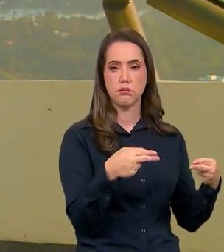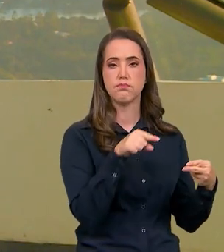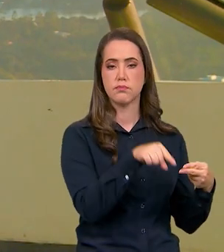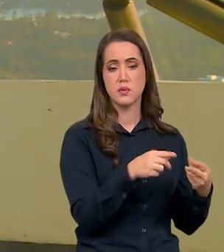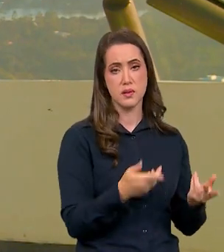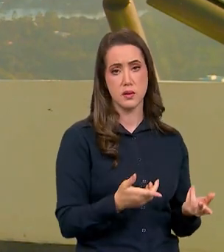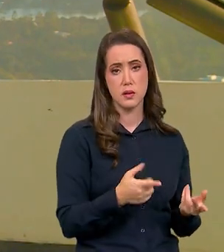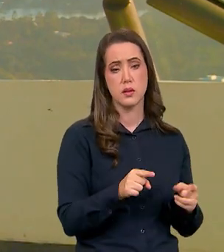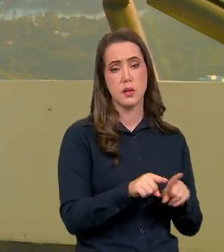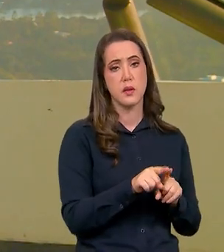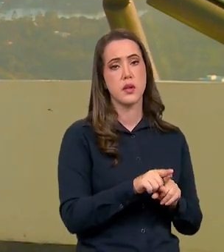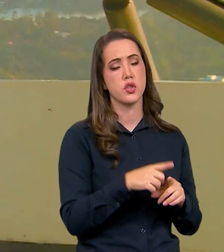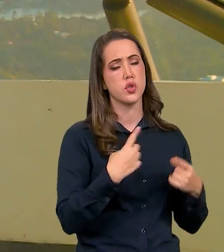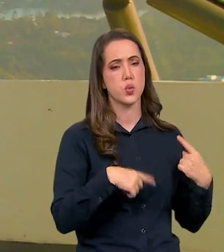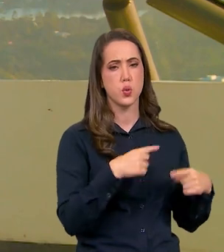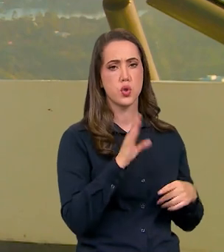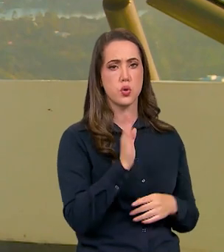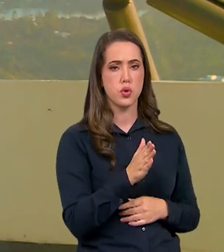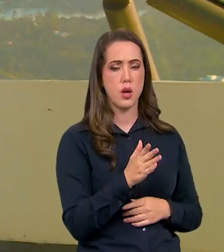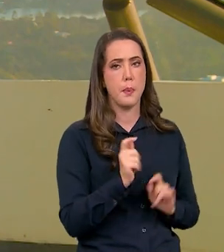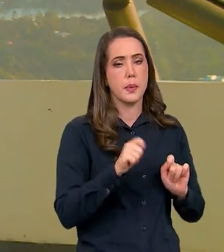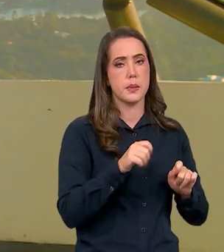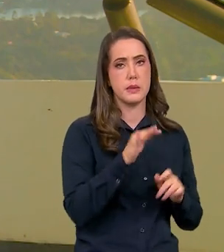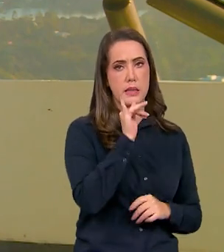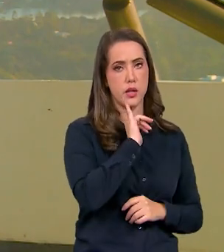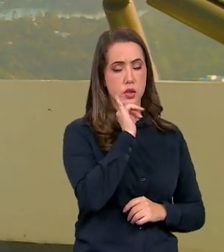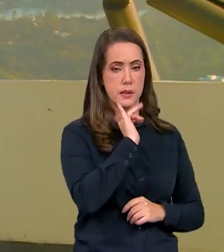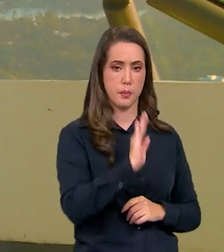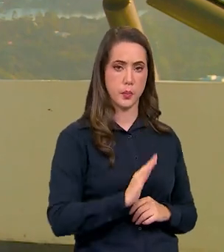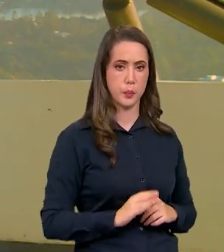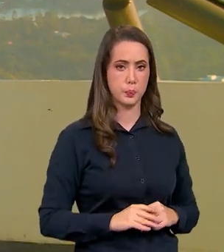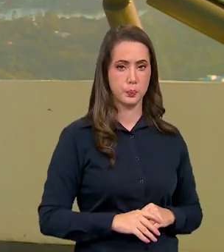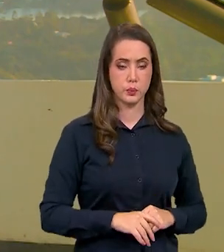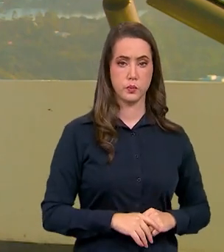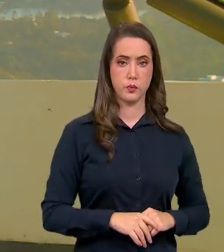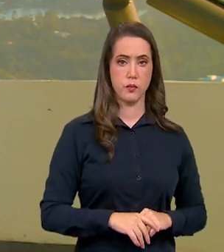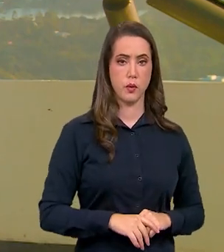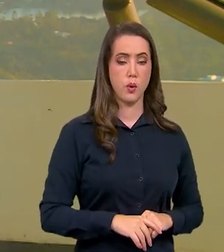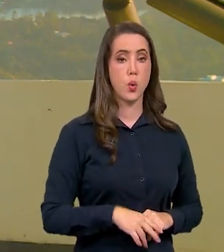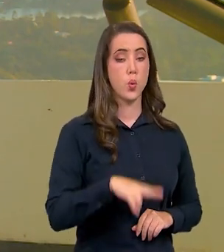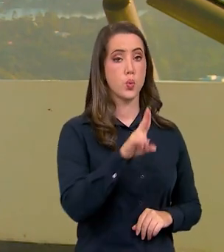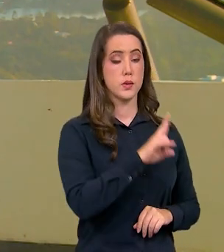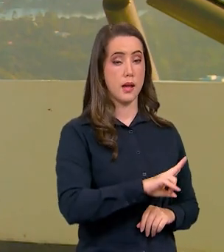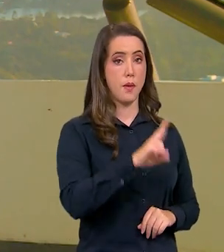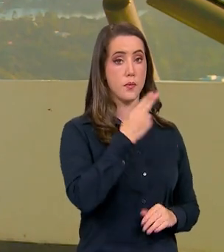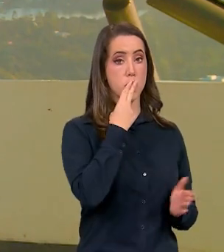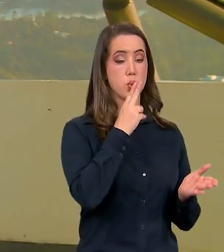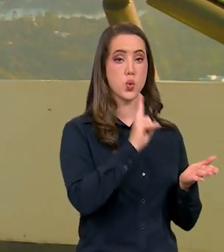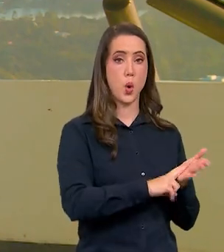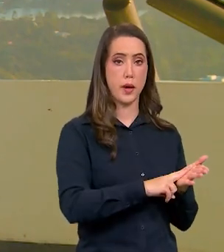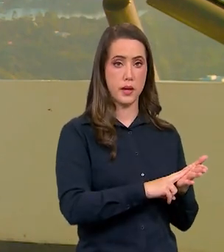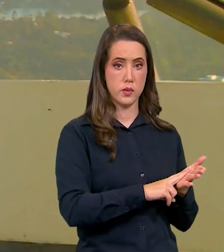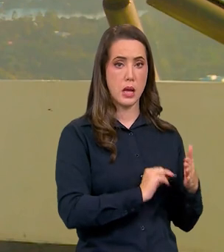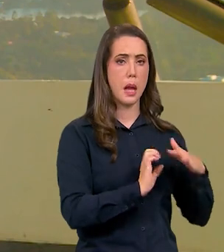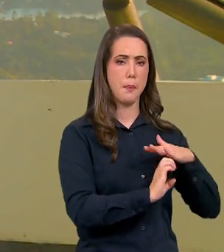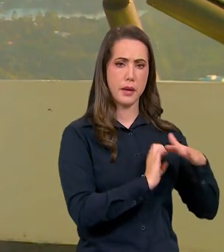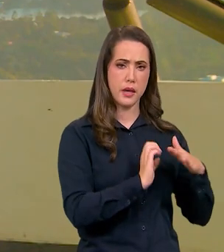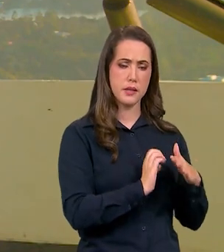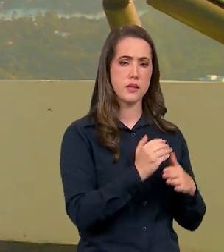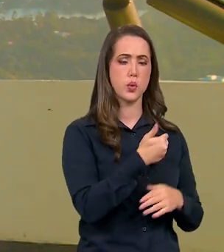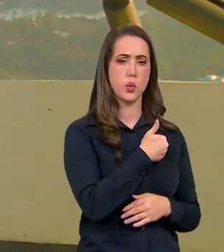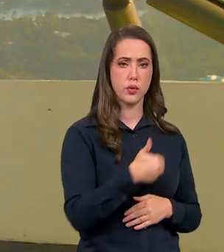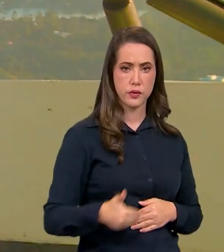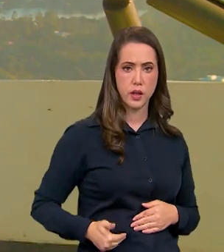discutindo internamente a possibilidade por exemplo aqui através dos Correios que é uma empresa